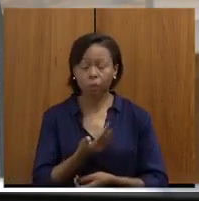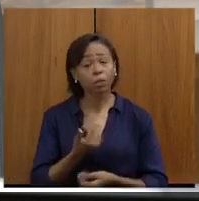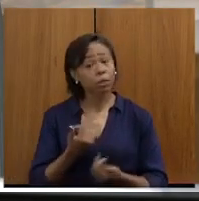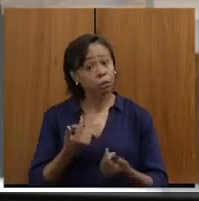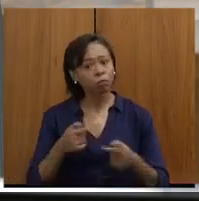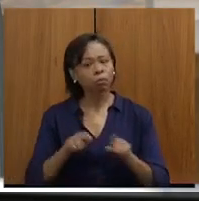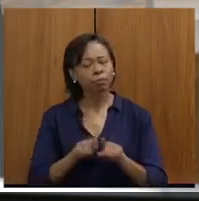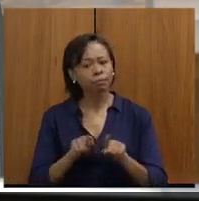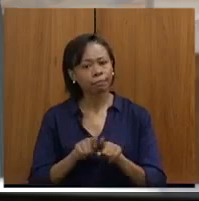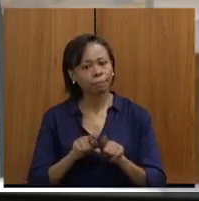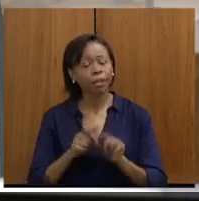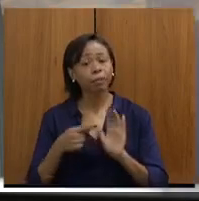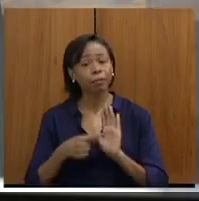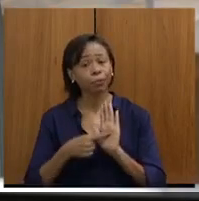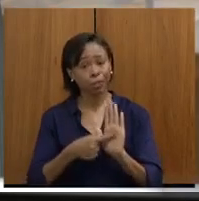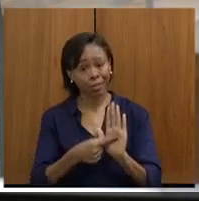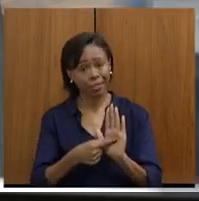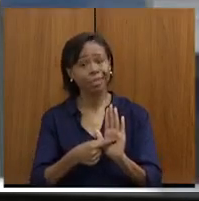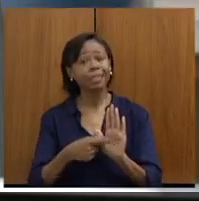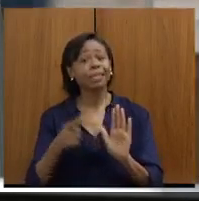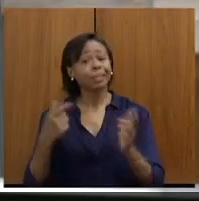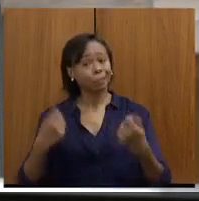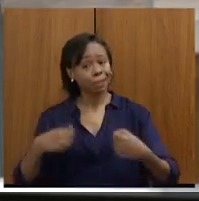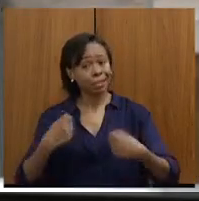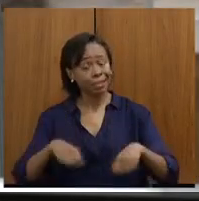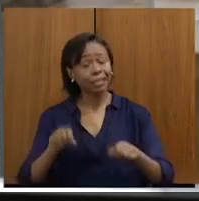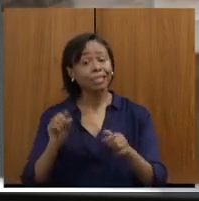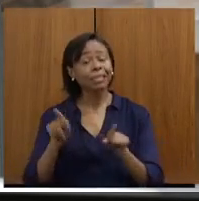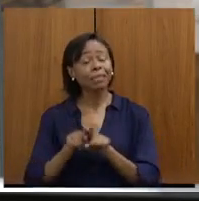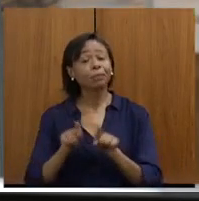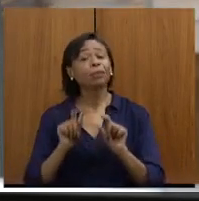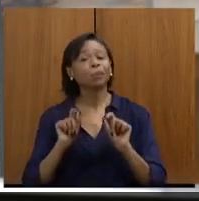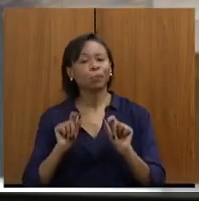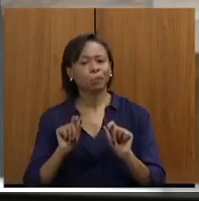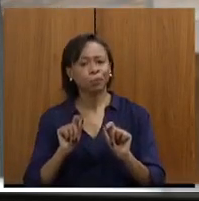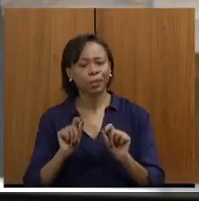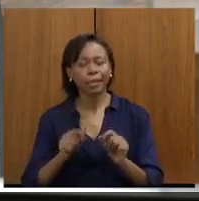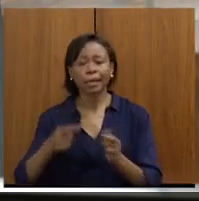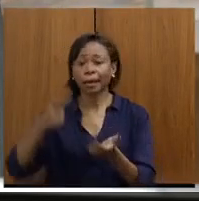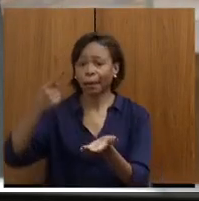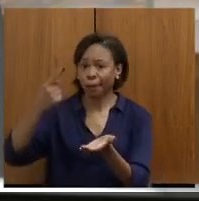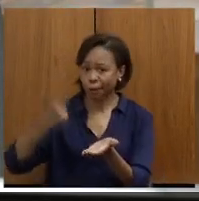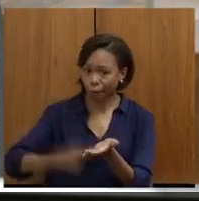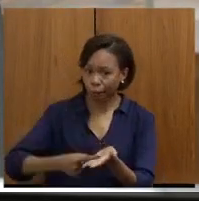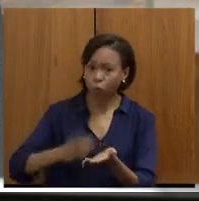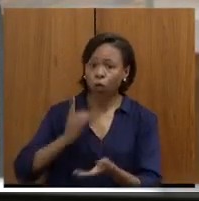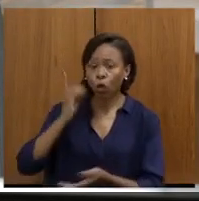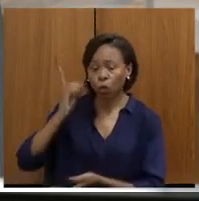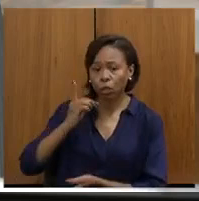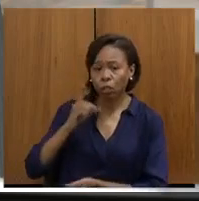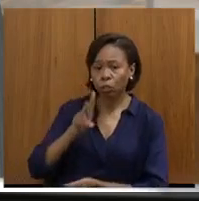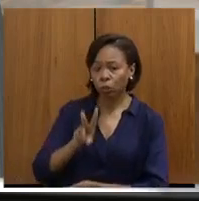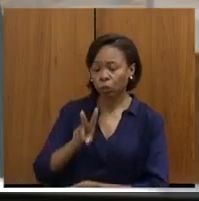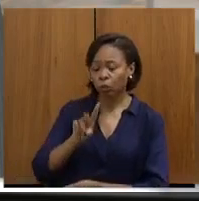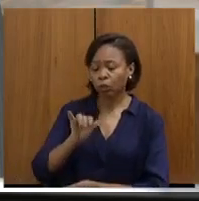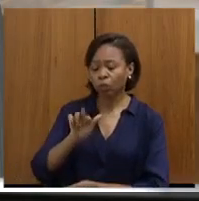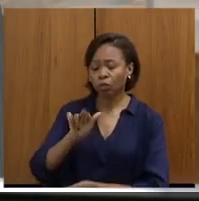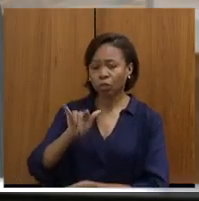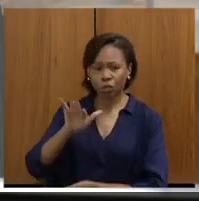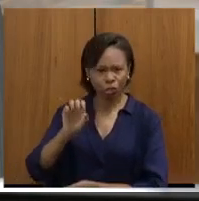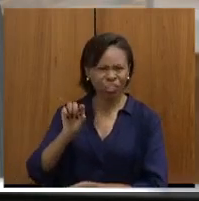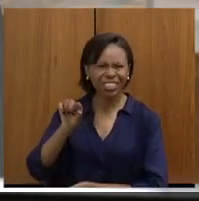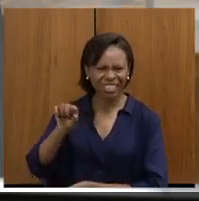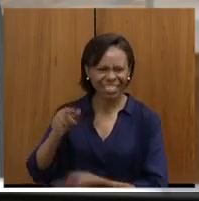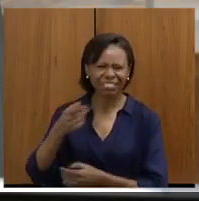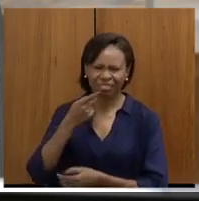mostrando que também há uma necessidade, de acordo com o deputado Virgílio Guimarães, como ele disse,